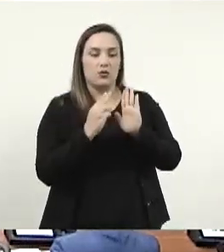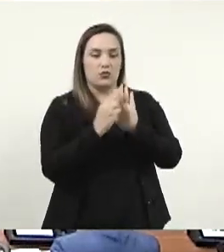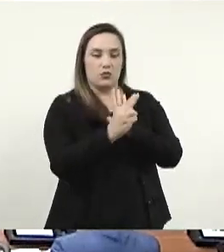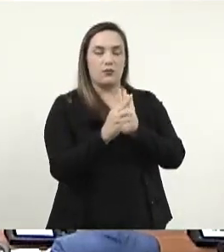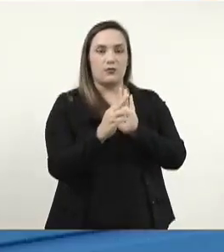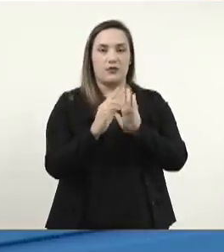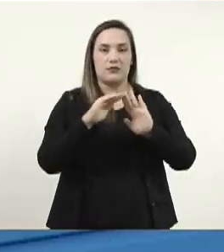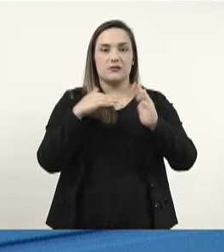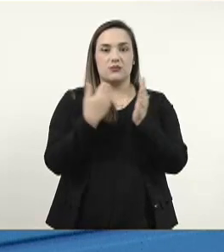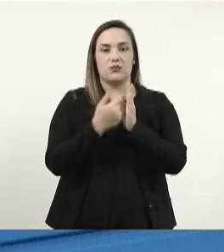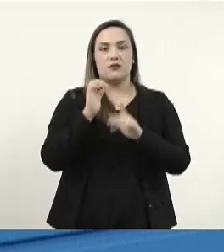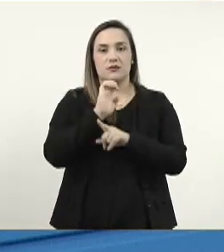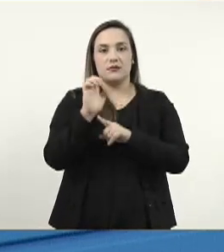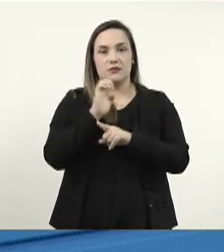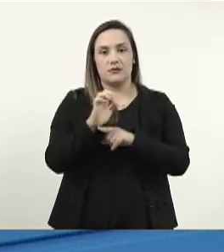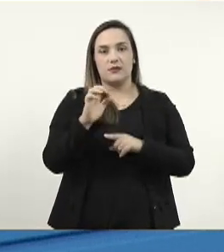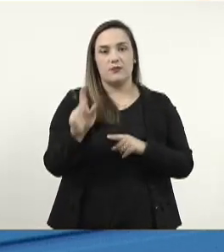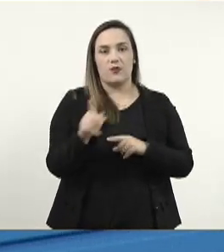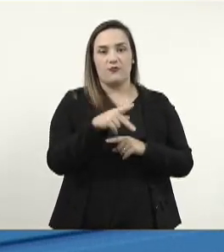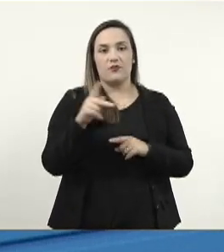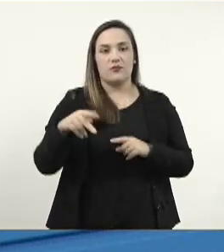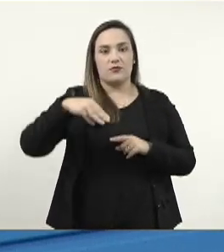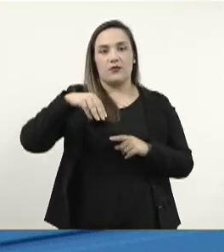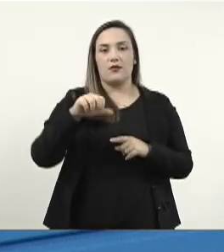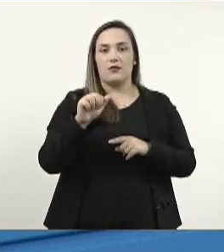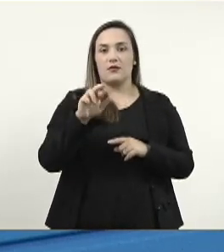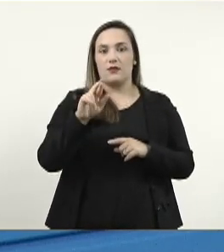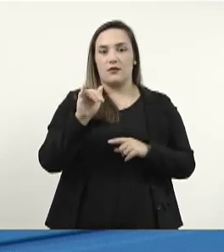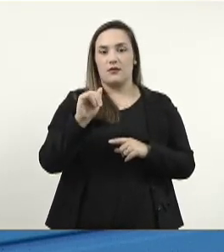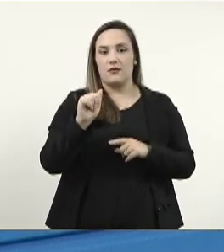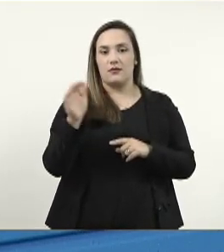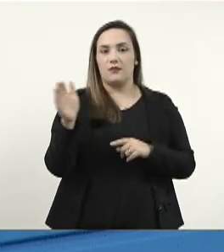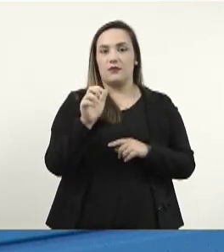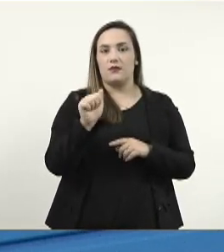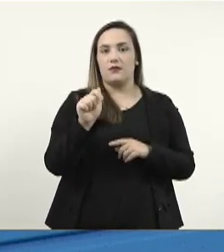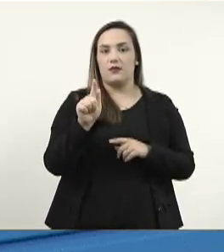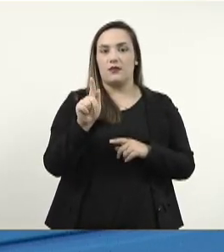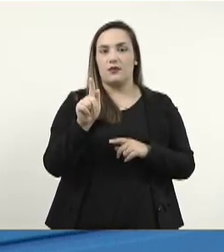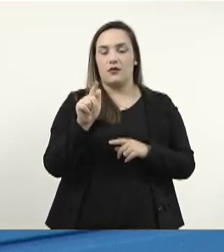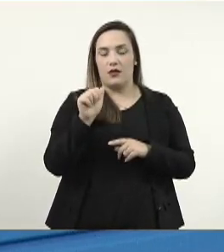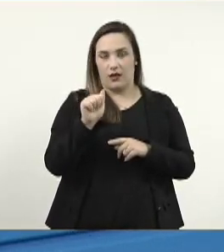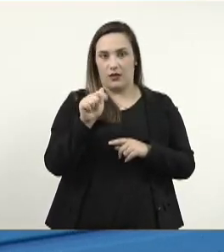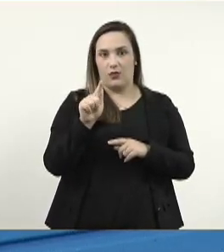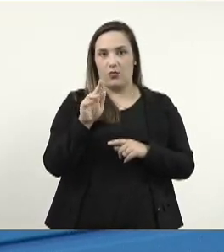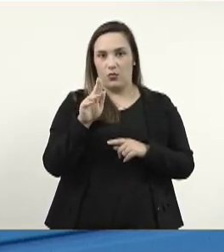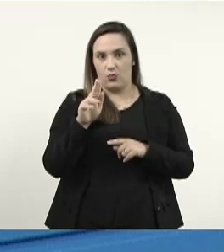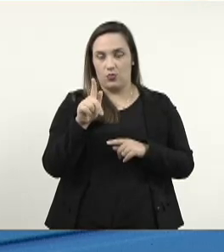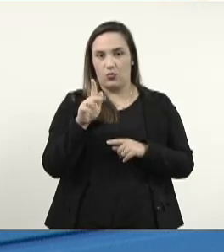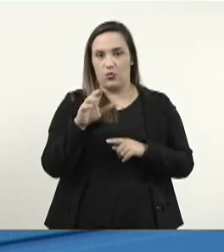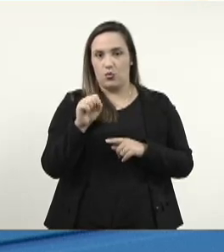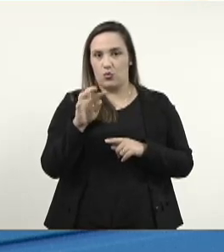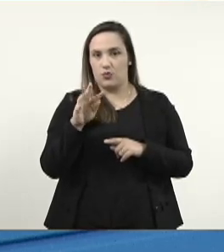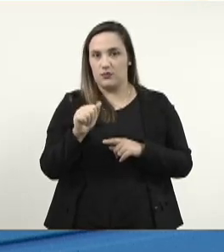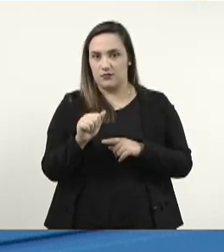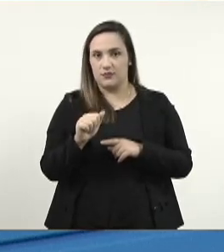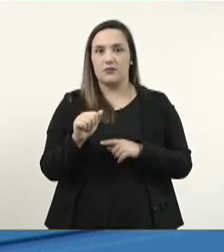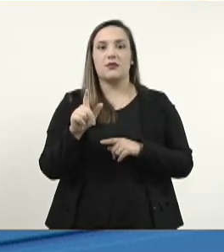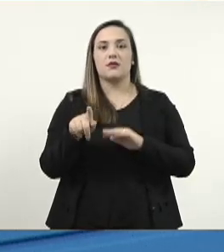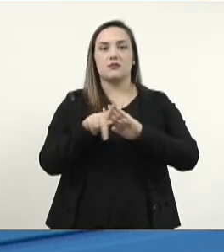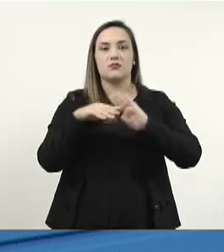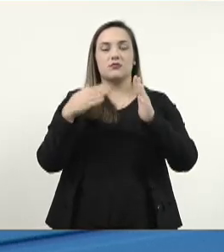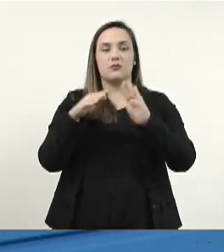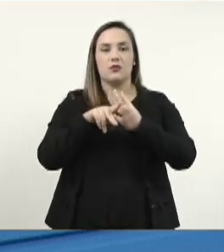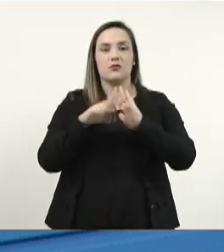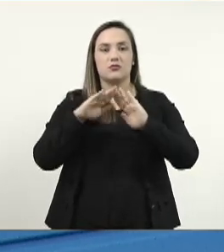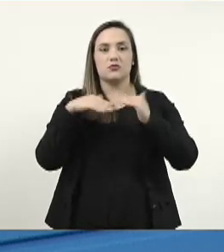escola estadual professora Maria Augusta Costa Ramos da Silva, a escola localizada no bairro